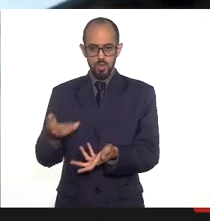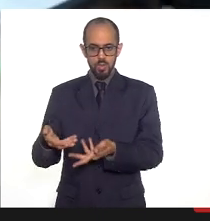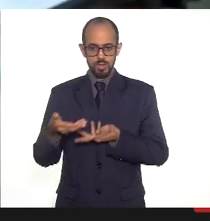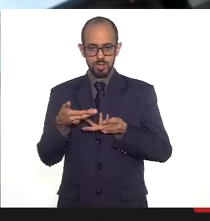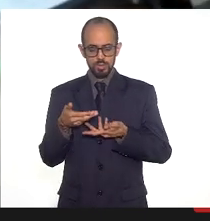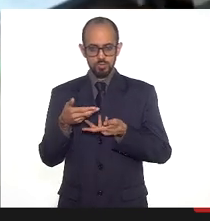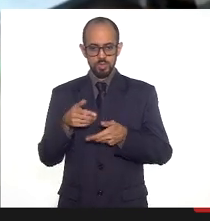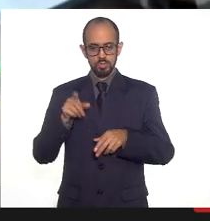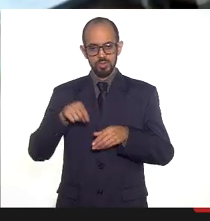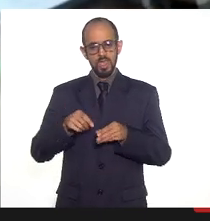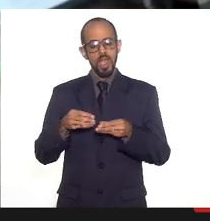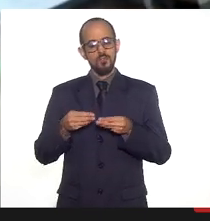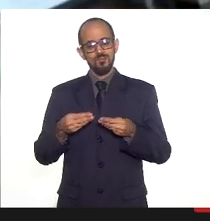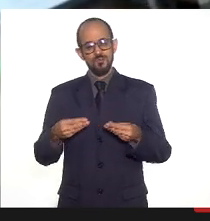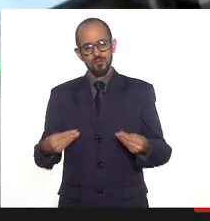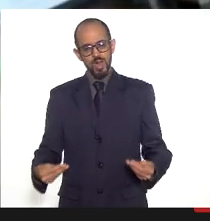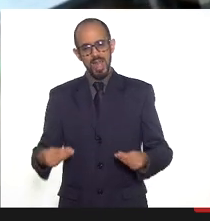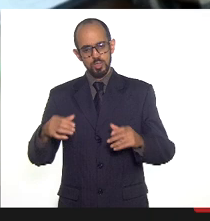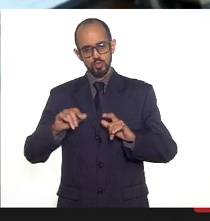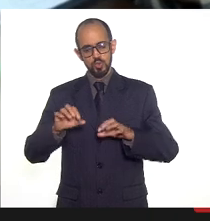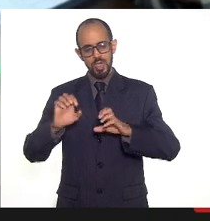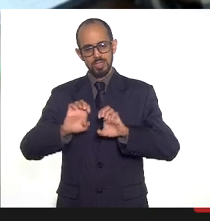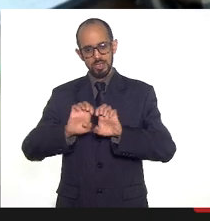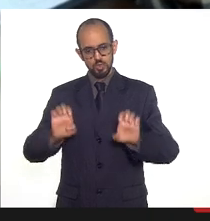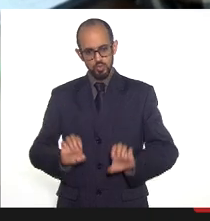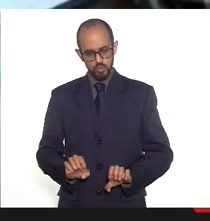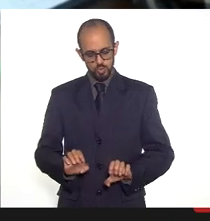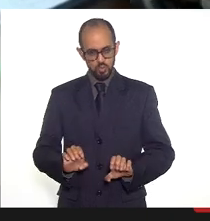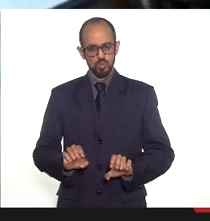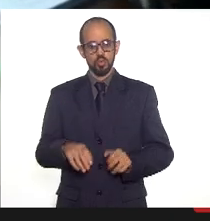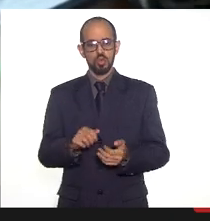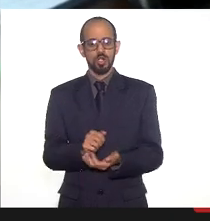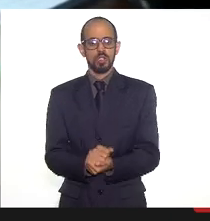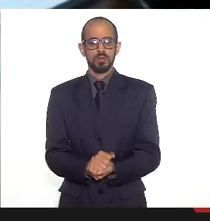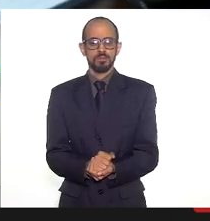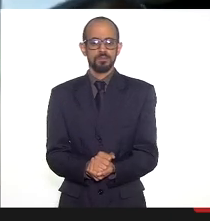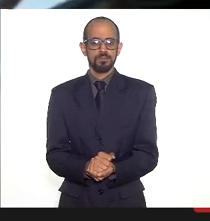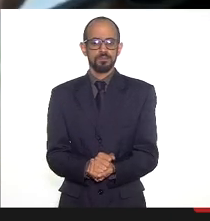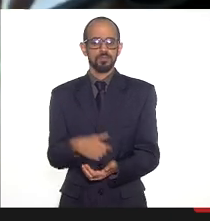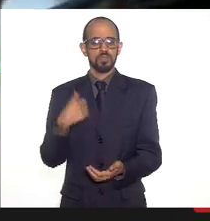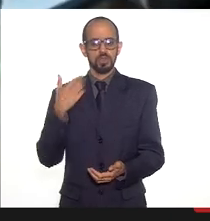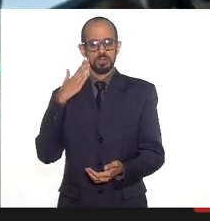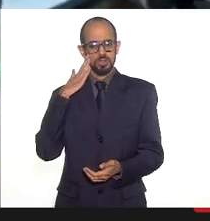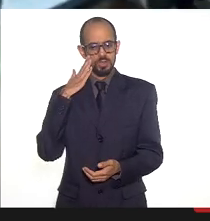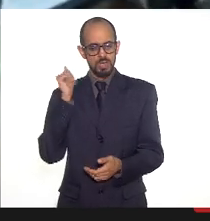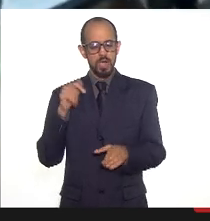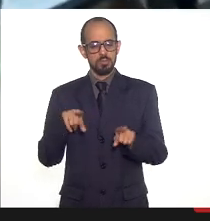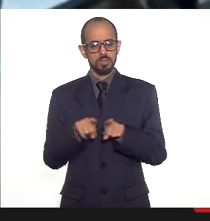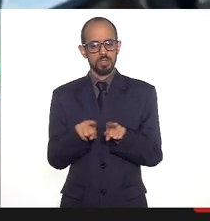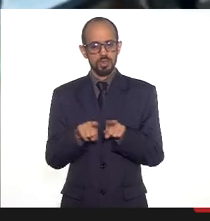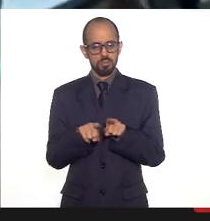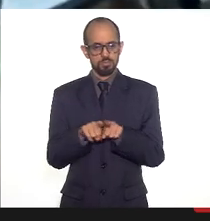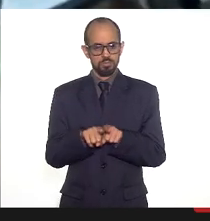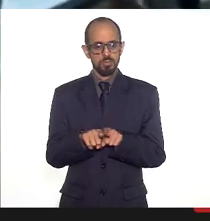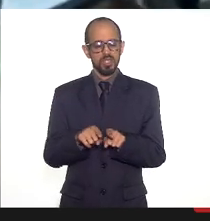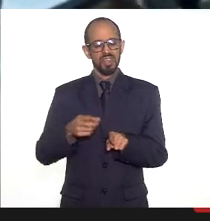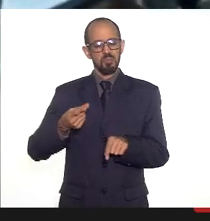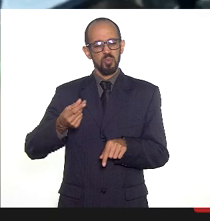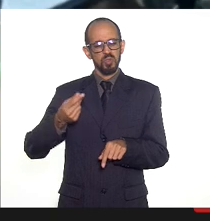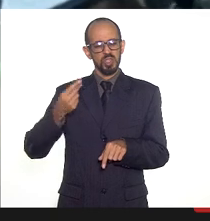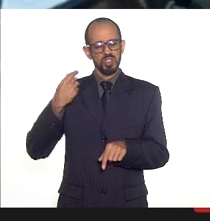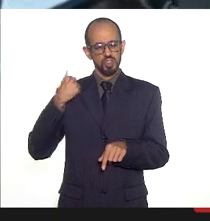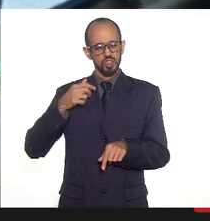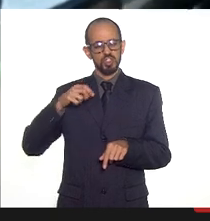frágeis do ponto de vista estrutural principalmente a gente sabe que os equipamentos já estão muito antigos também nas